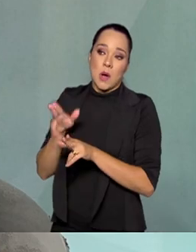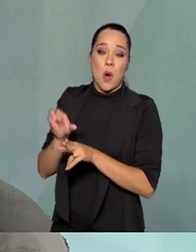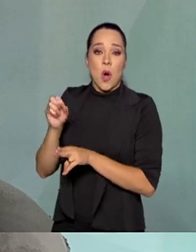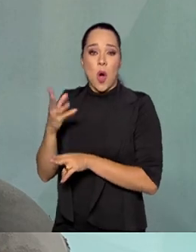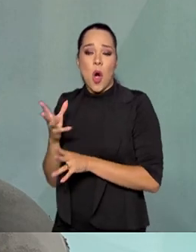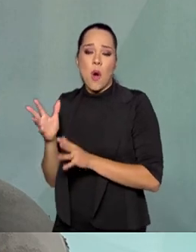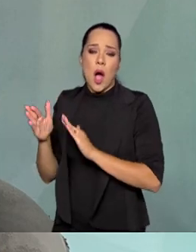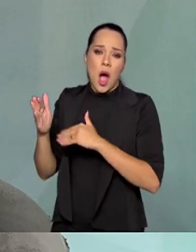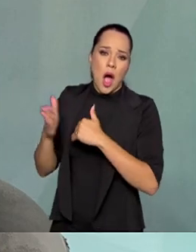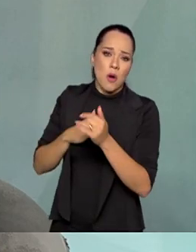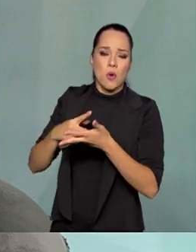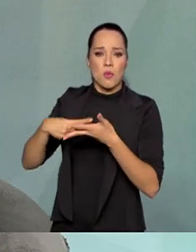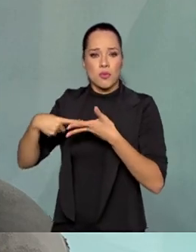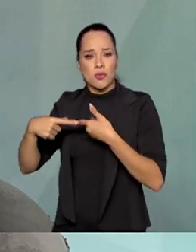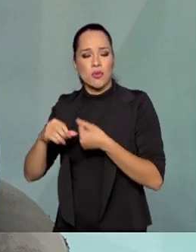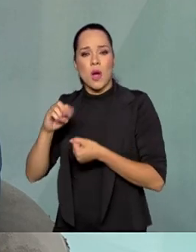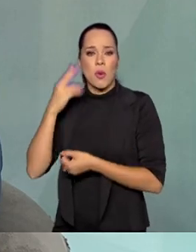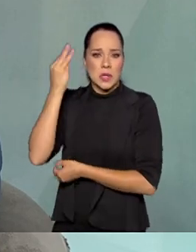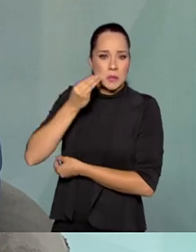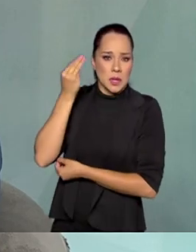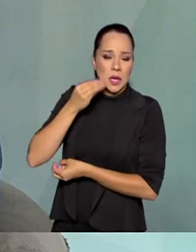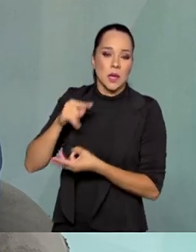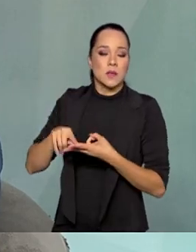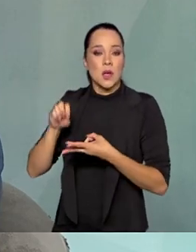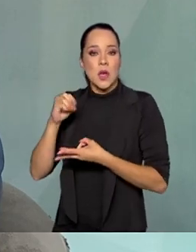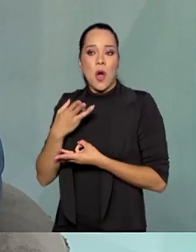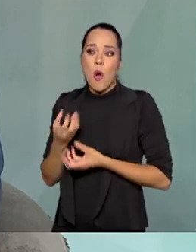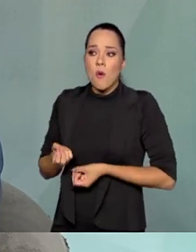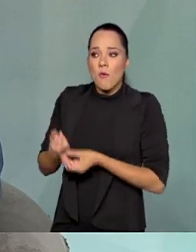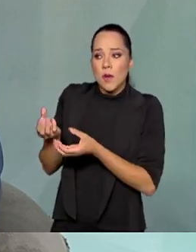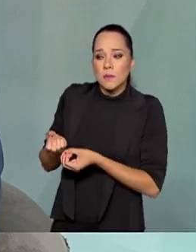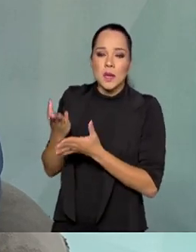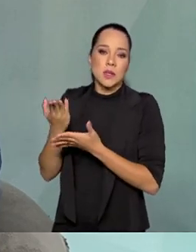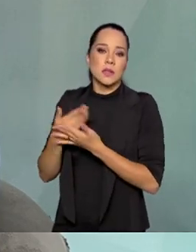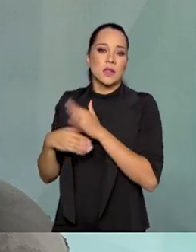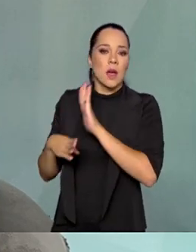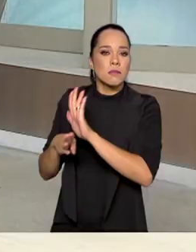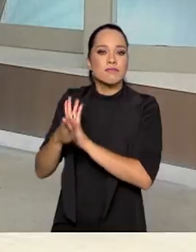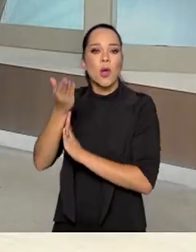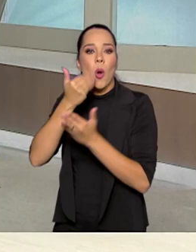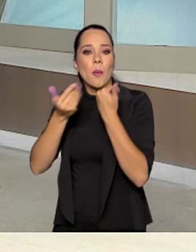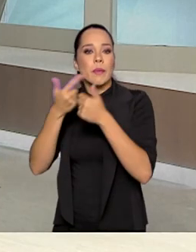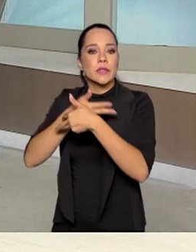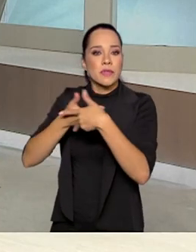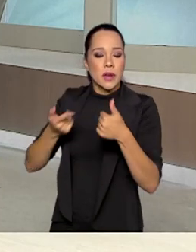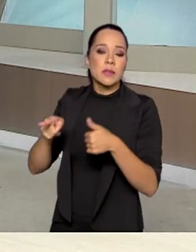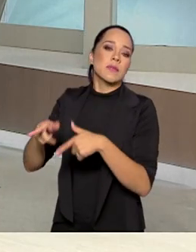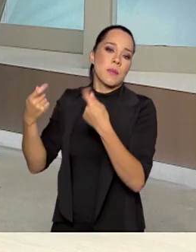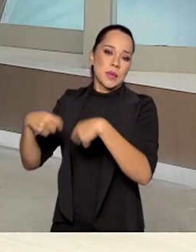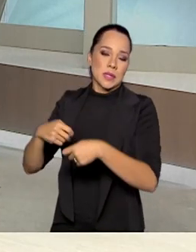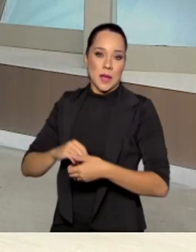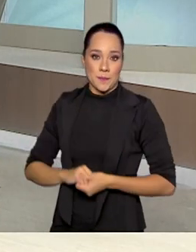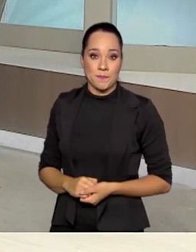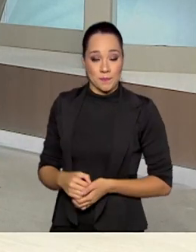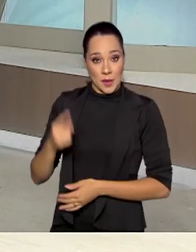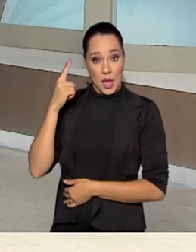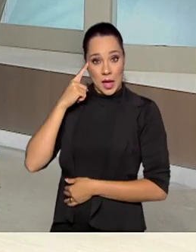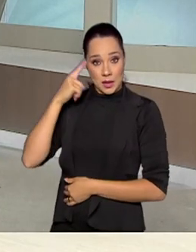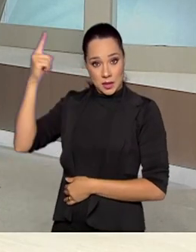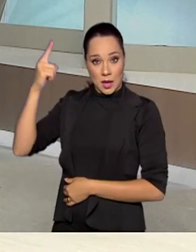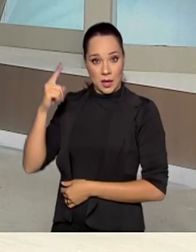com algum equipamento, ou com algum experimento, ou com fornecimento de suprimentos que certamente eles vão precisar. A ideia